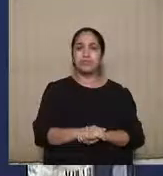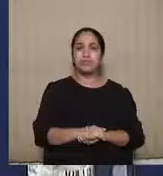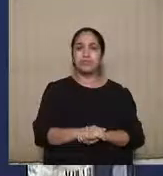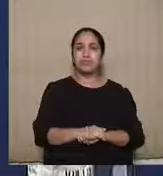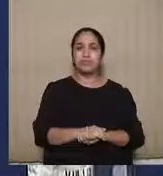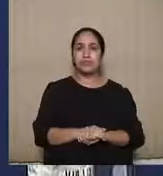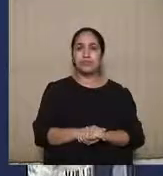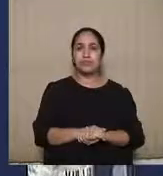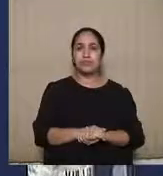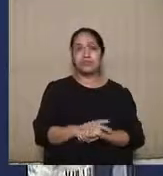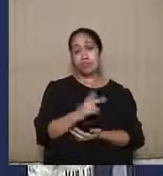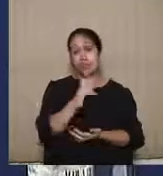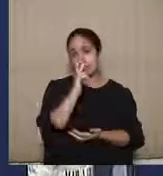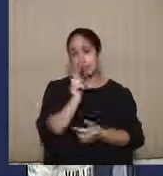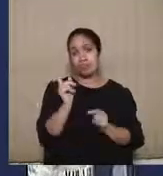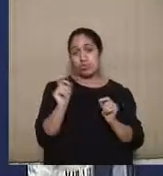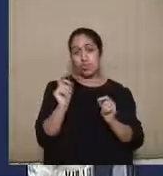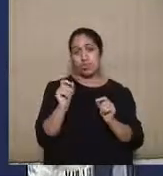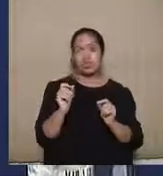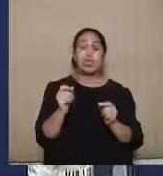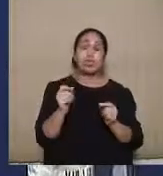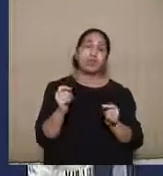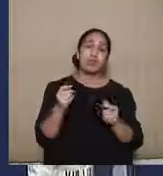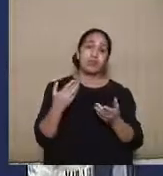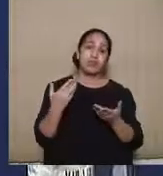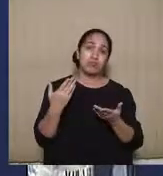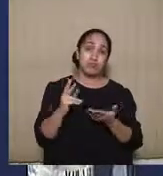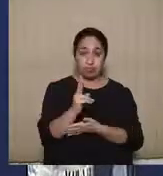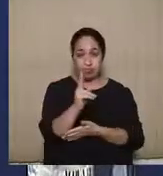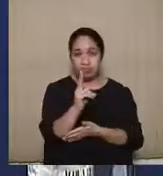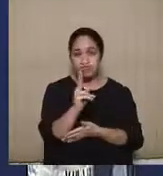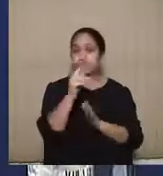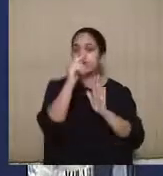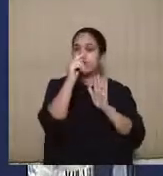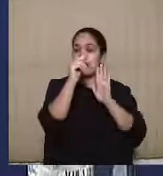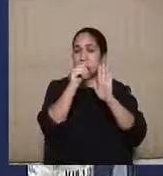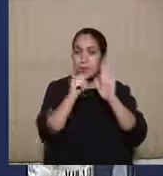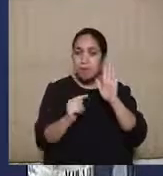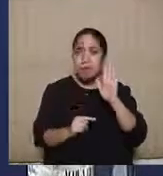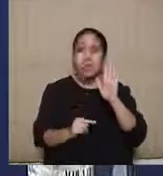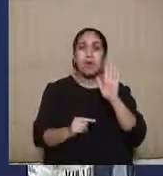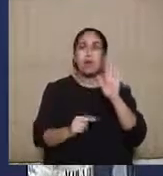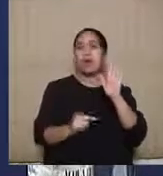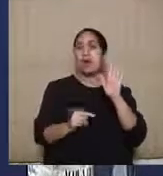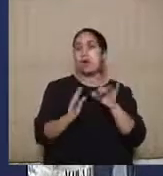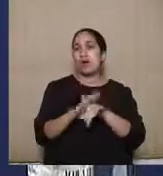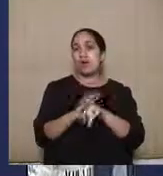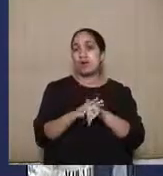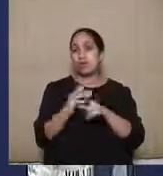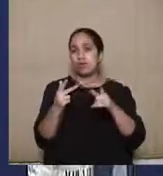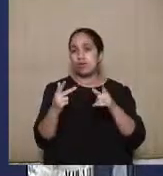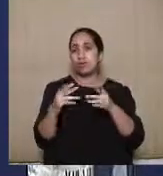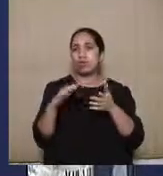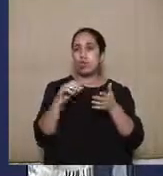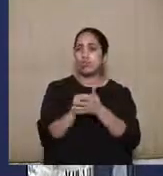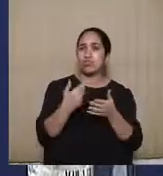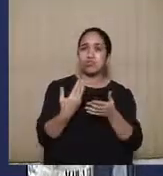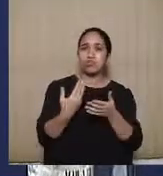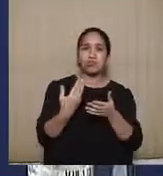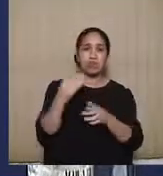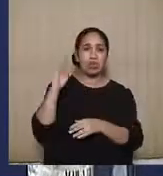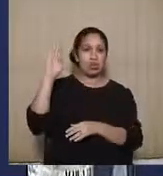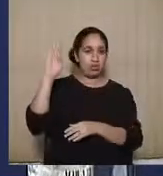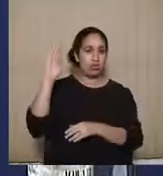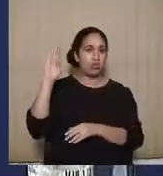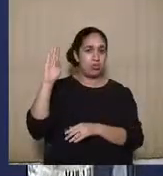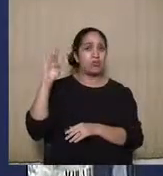Eu acho que, então, a gente pode passar ainda também para dar umas pinceladas aqui sobre a ação de impugnação de registro de candidatura, que